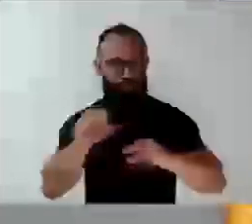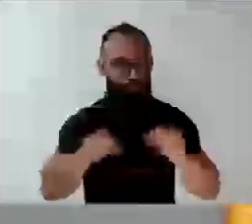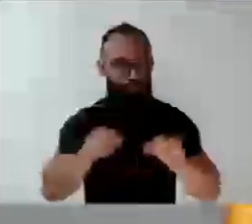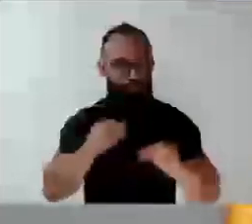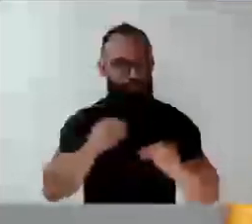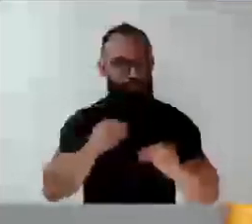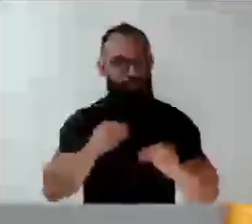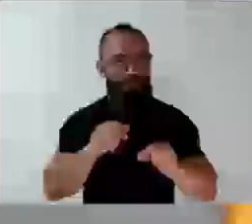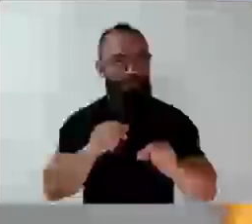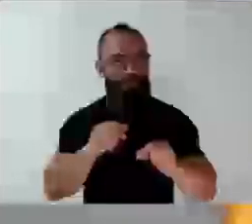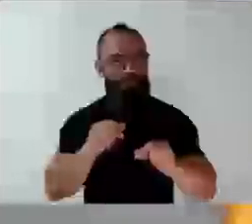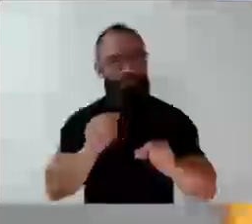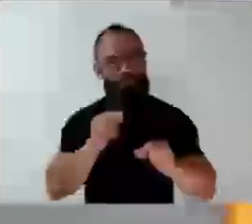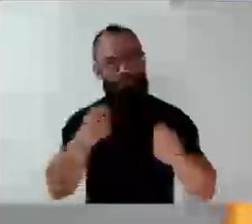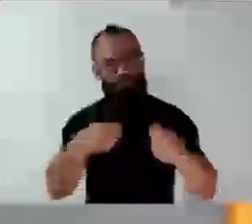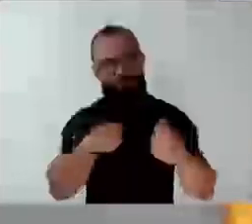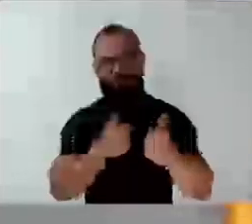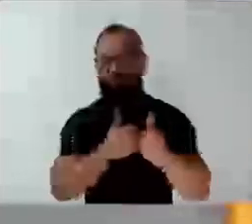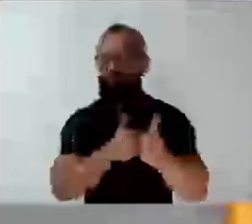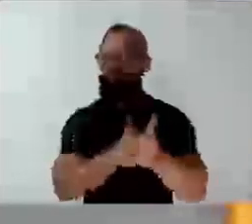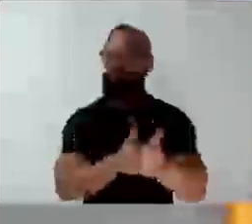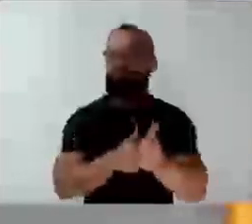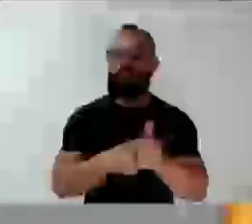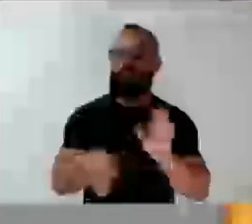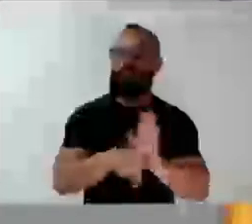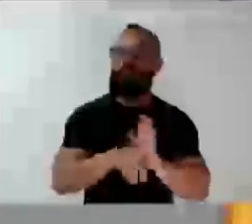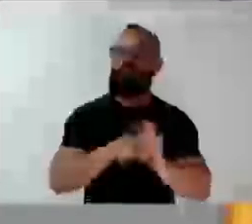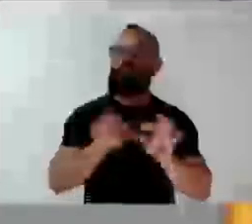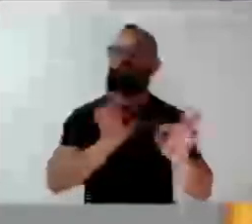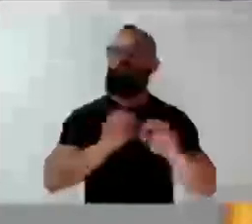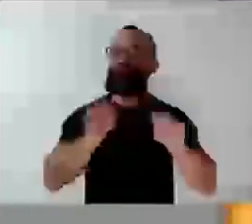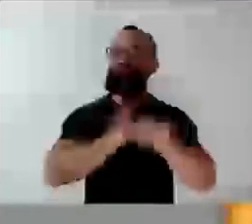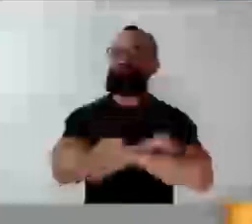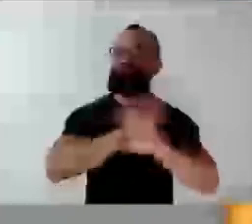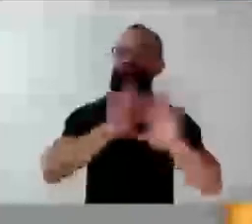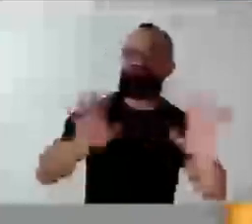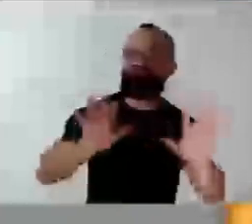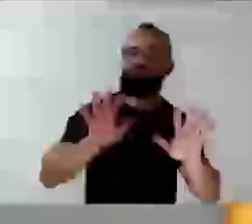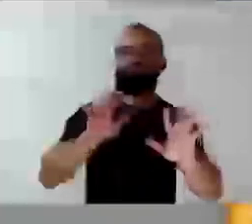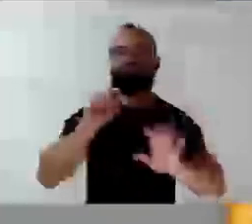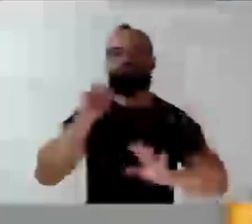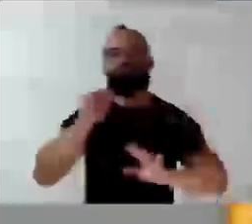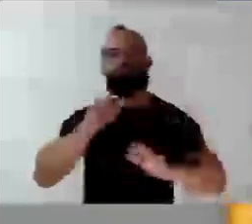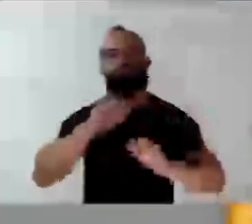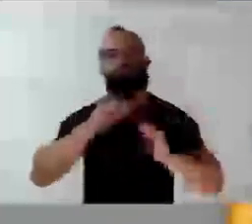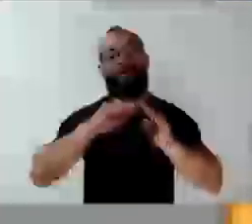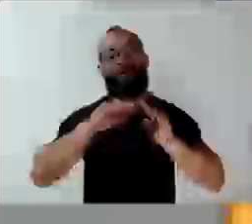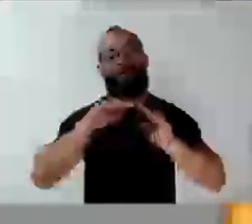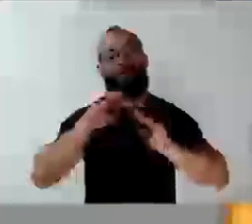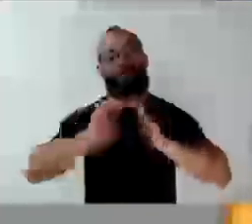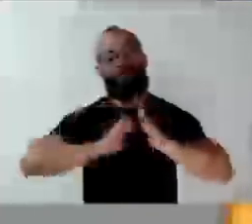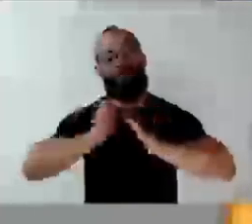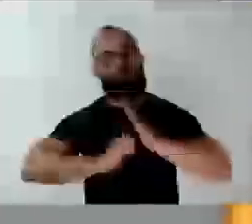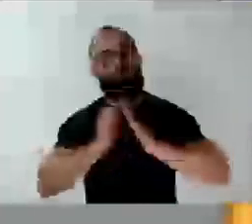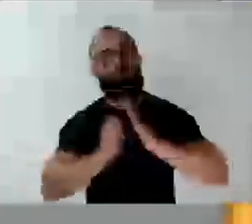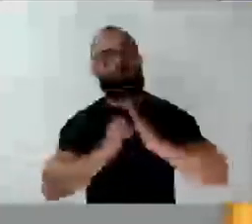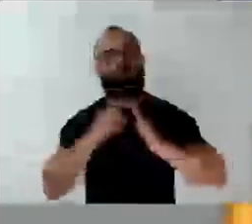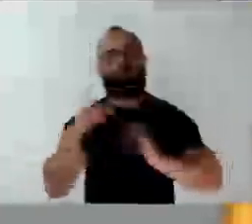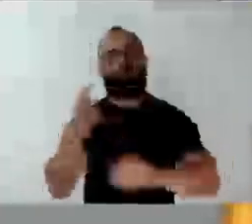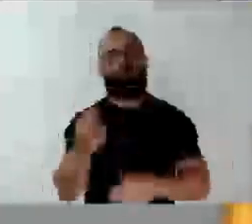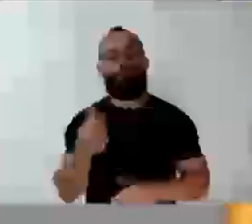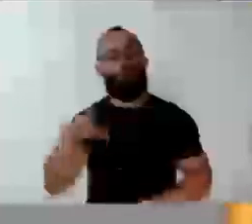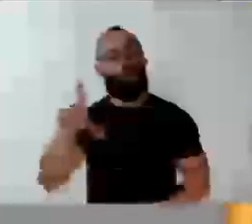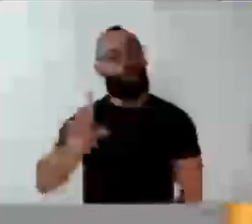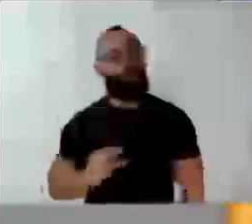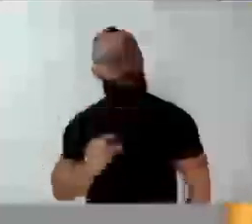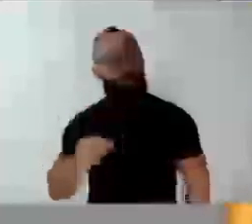da razoabilidade para que o processo seja transparente e a empresa que ofereceu o menor preço ganhe. E assim foi com a